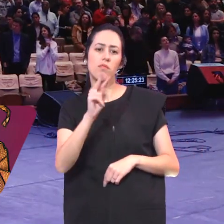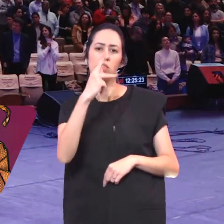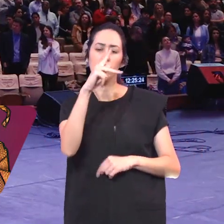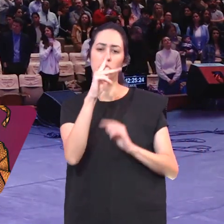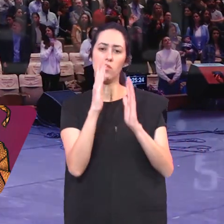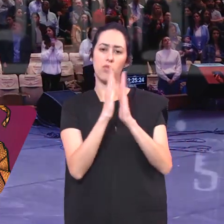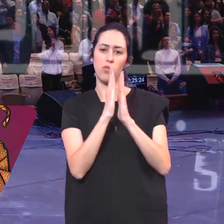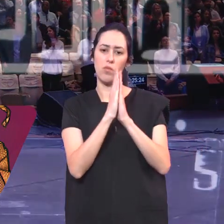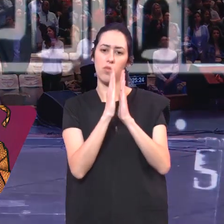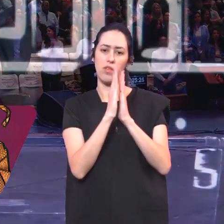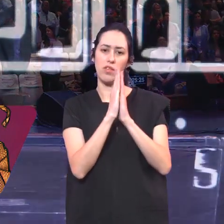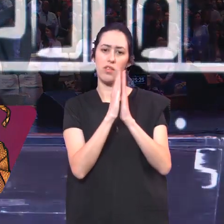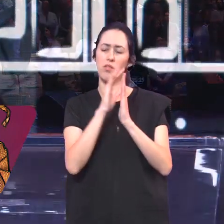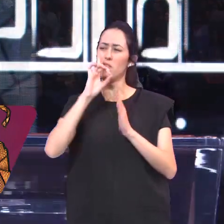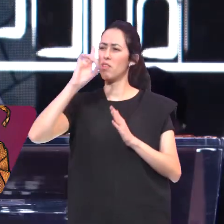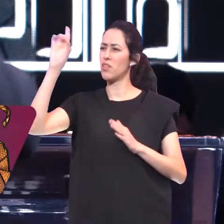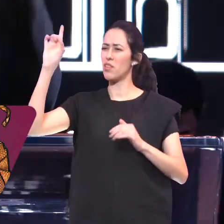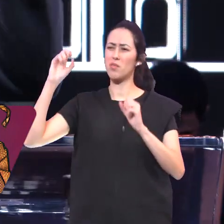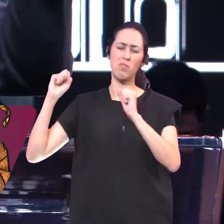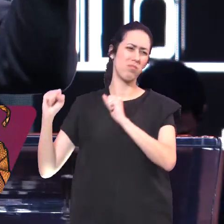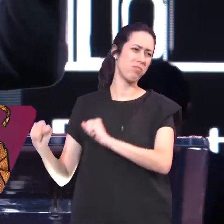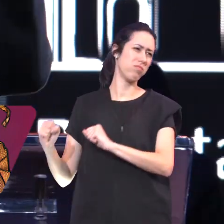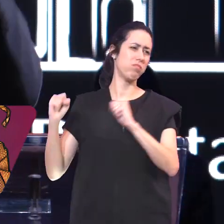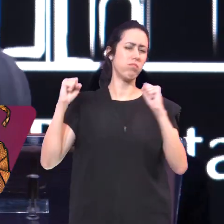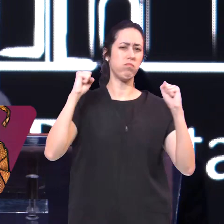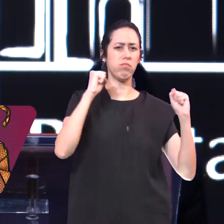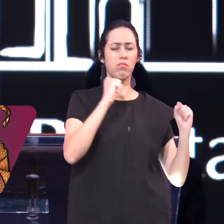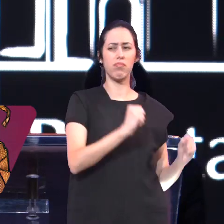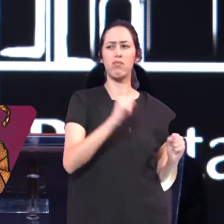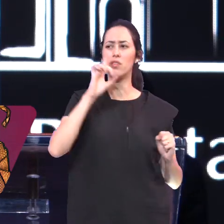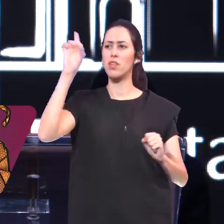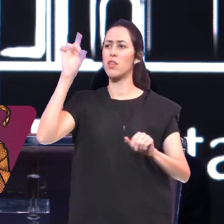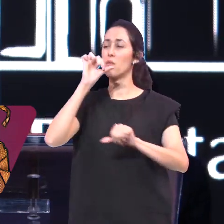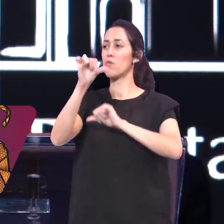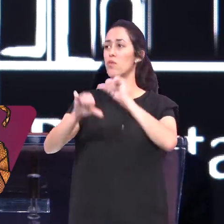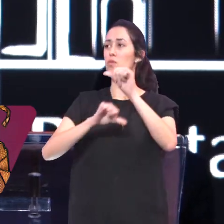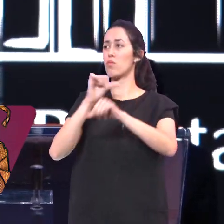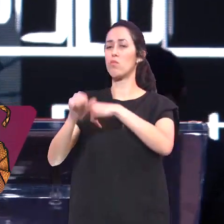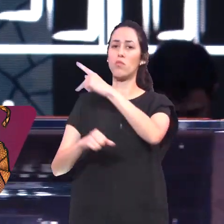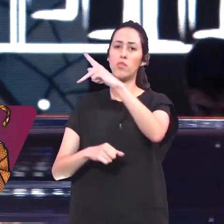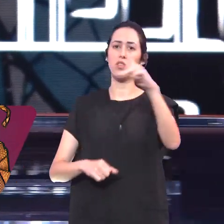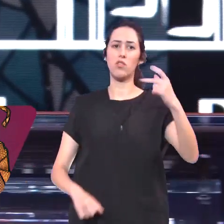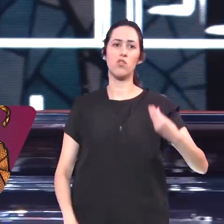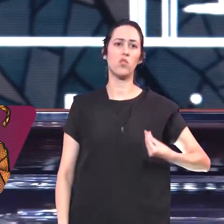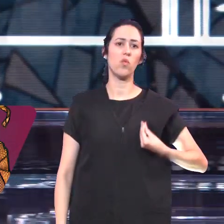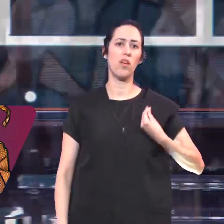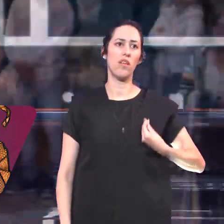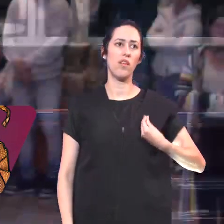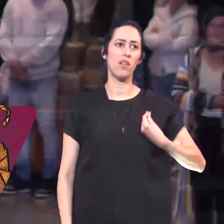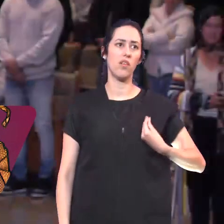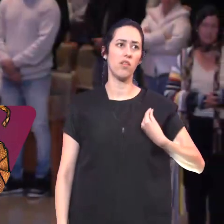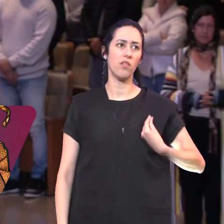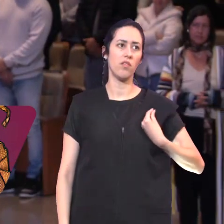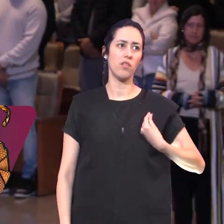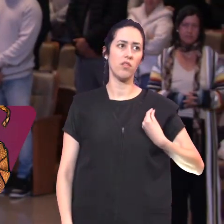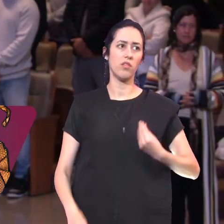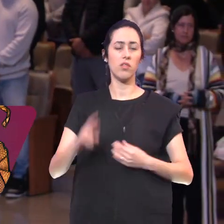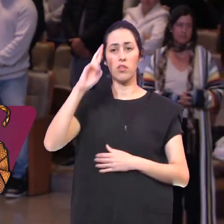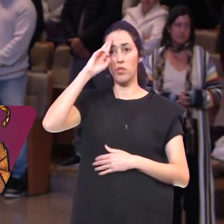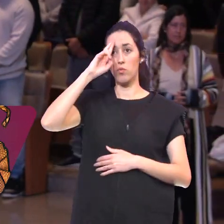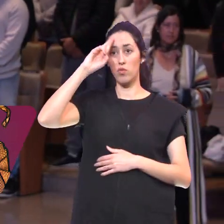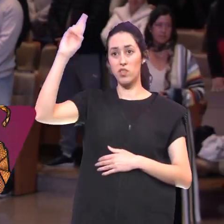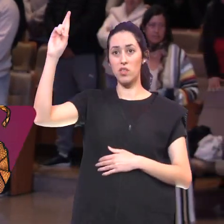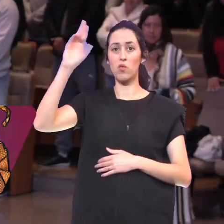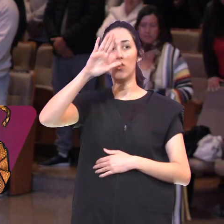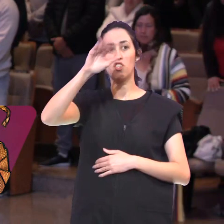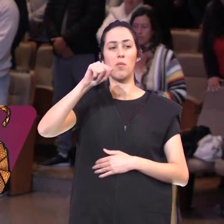É Ele Que é o Todo-Poderoso É Ele Que transforma A nossa realidade Foi Ele Que te trouxe Aqui essa manhã Não foi outro